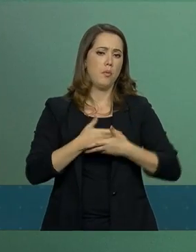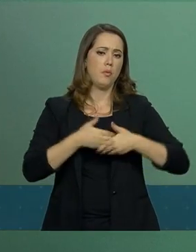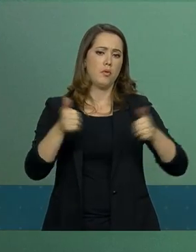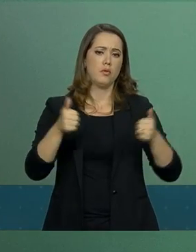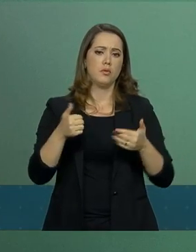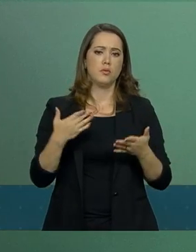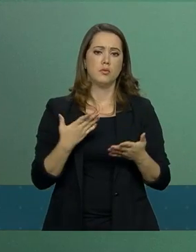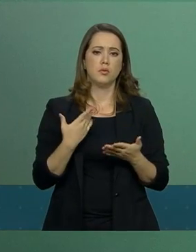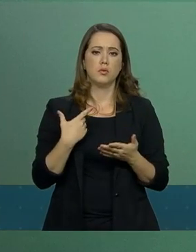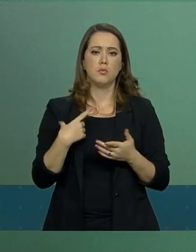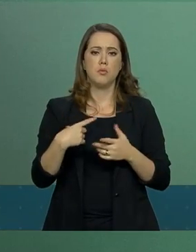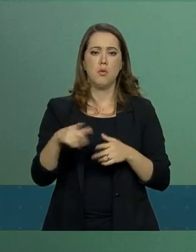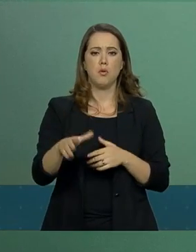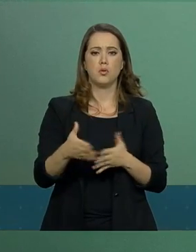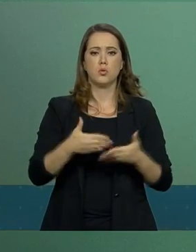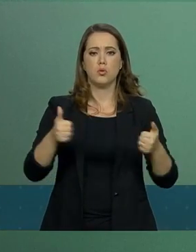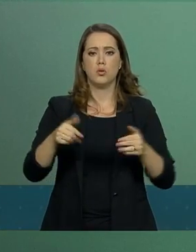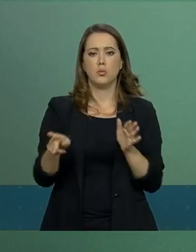lhe parece.